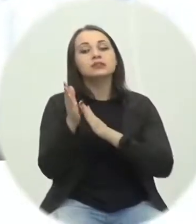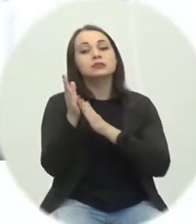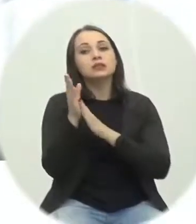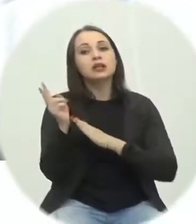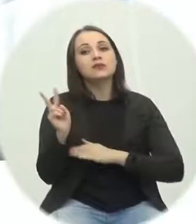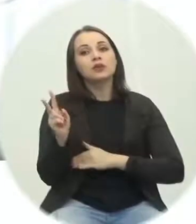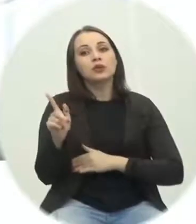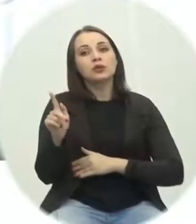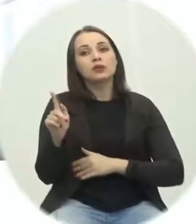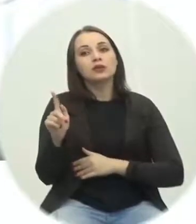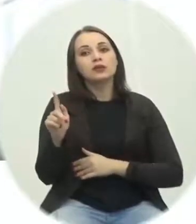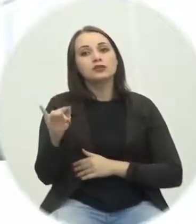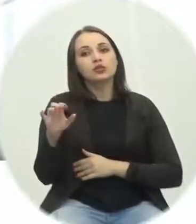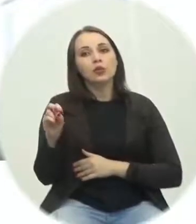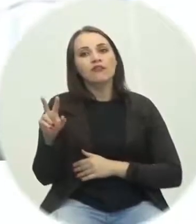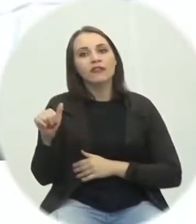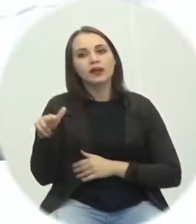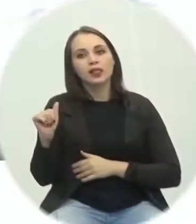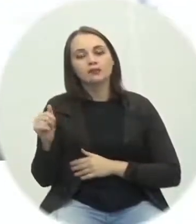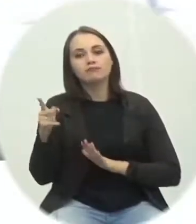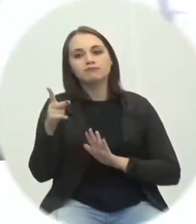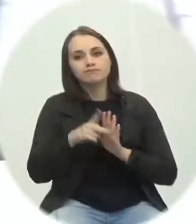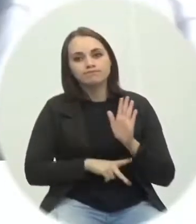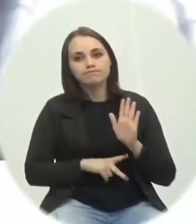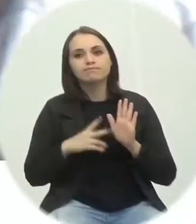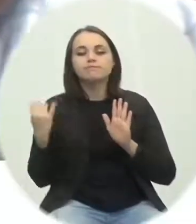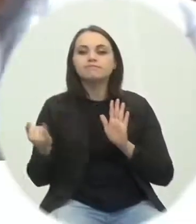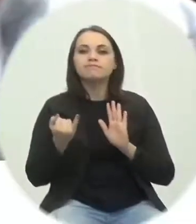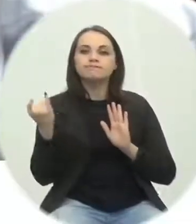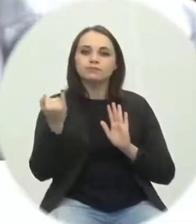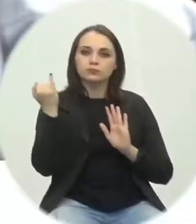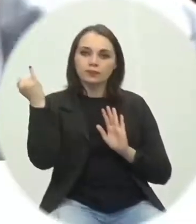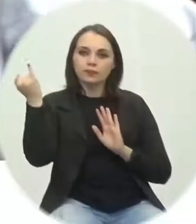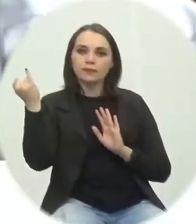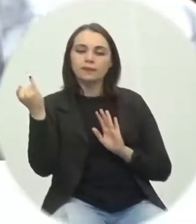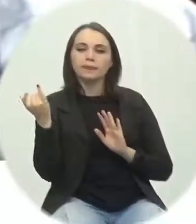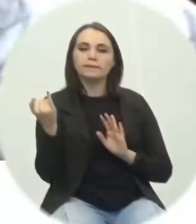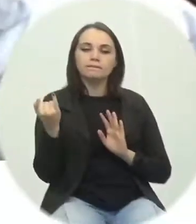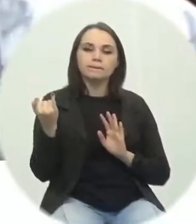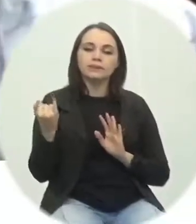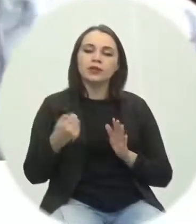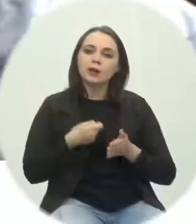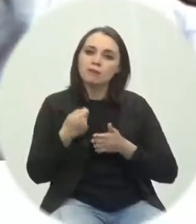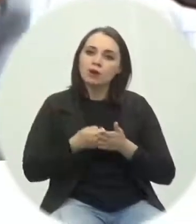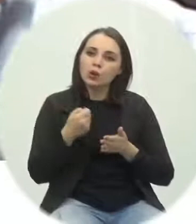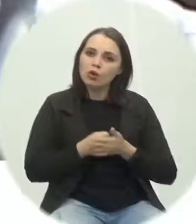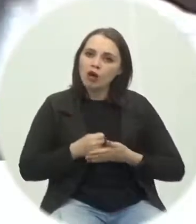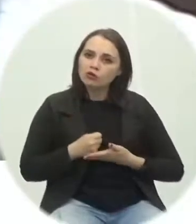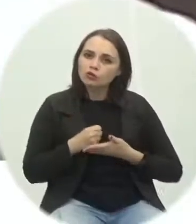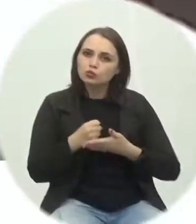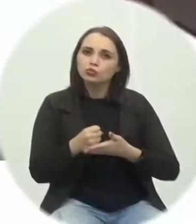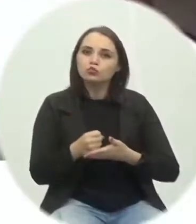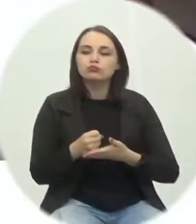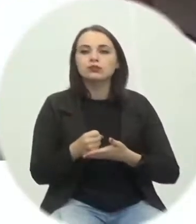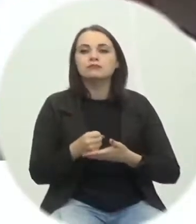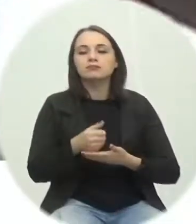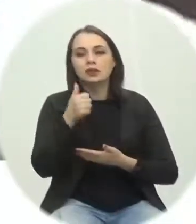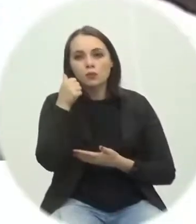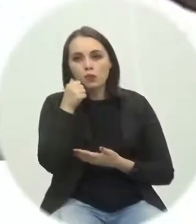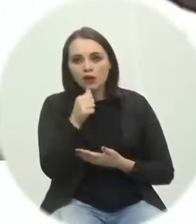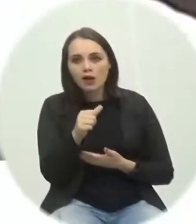a vereadora Giovana por esse projeto tão importante em defesa das mulheres que sofrem violência